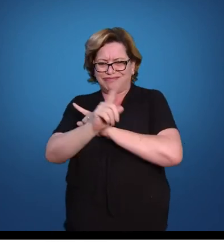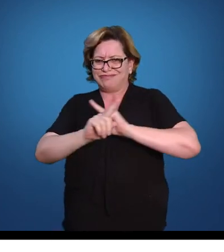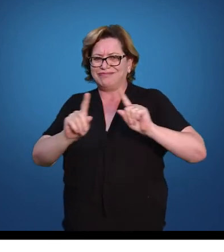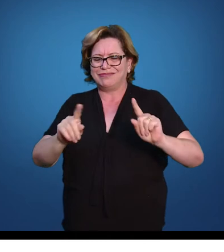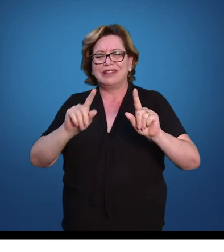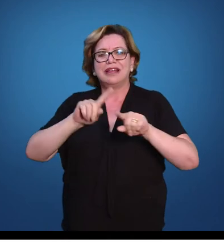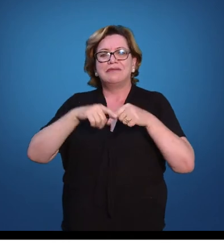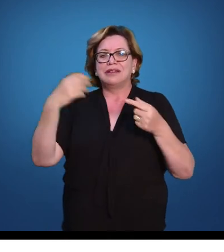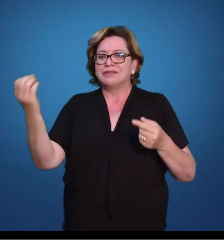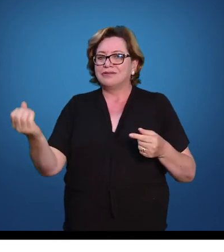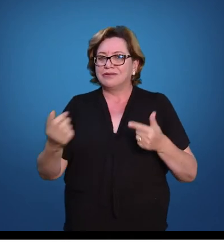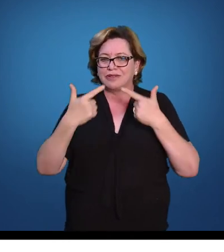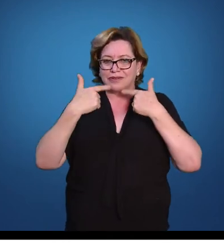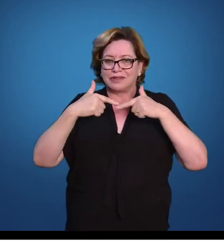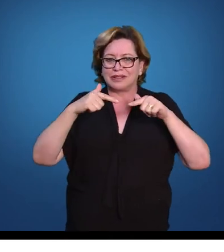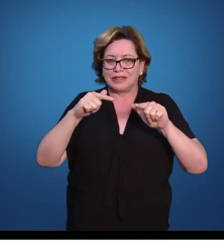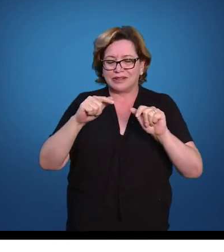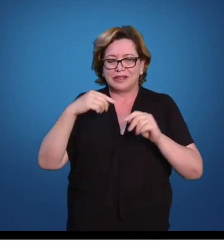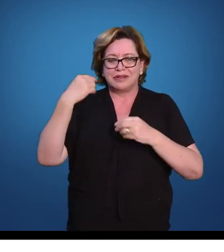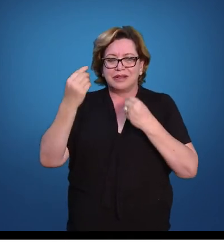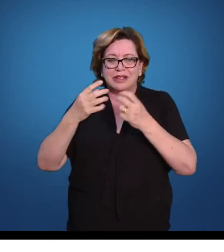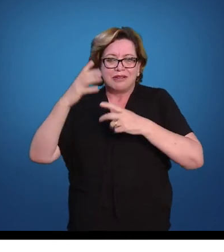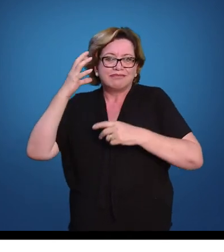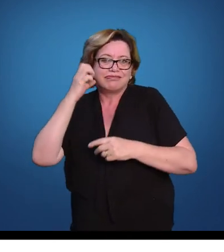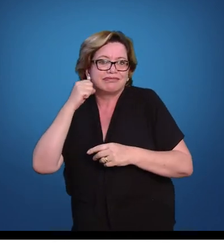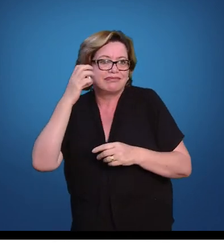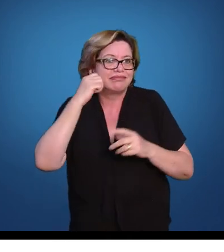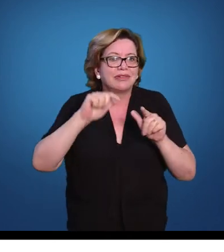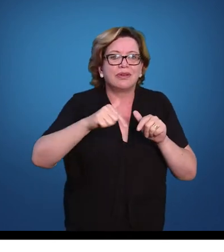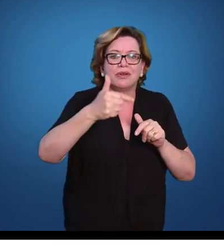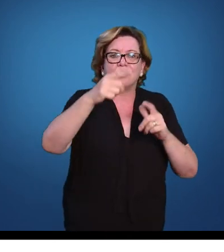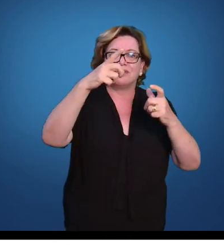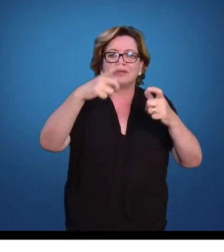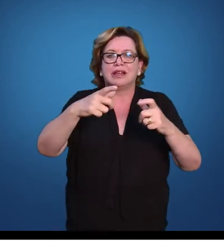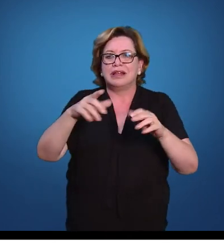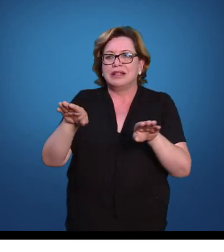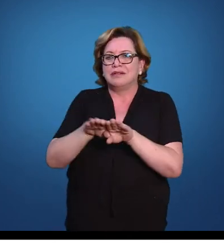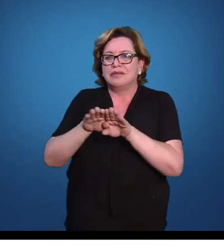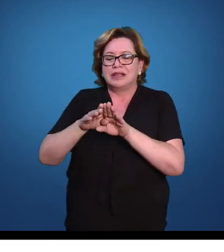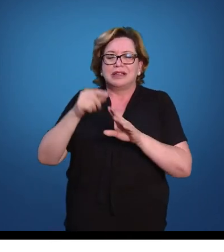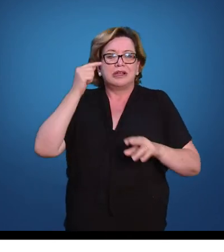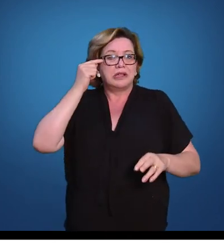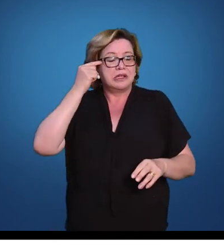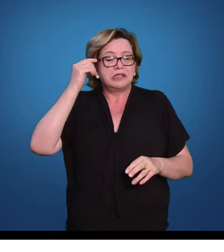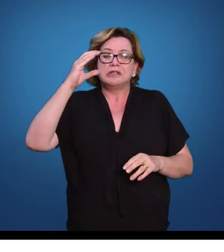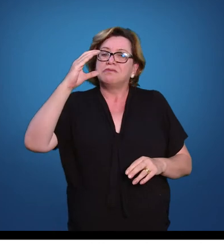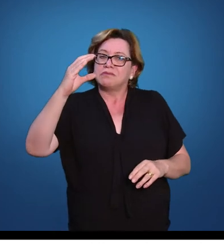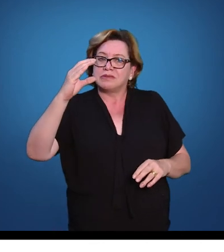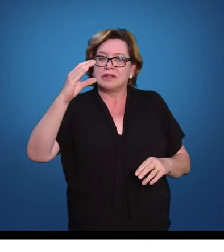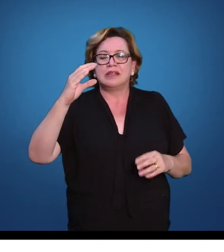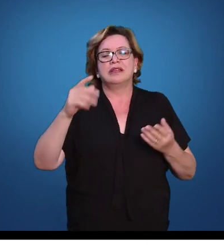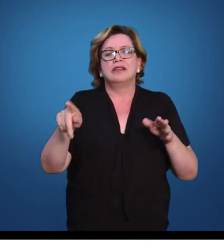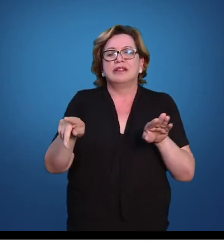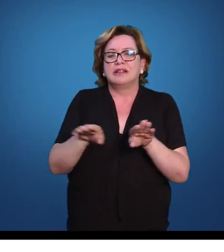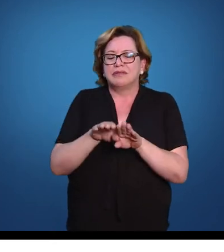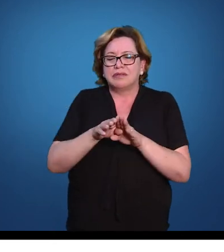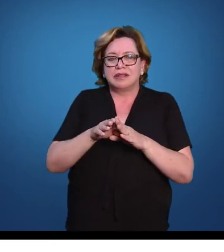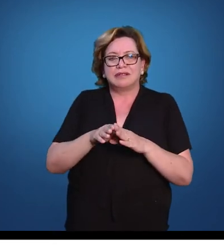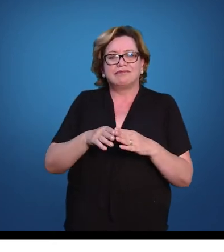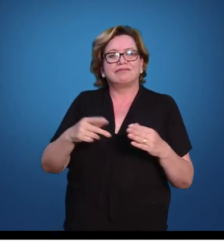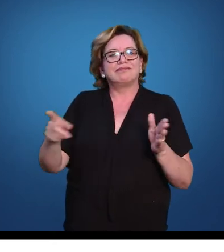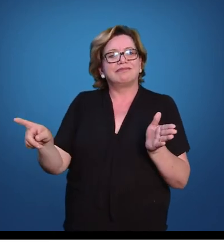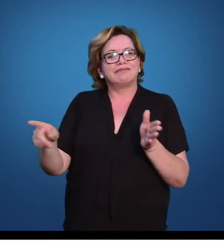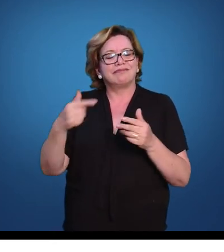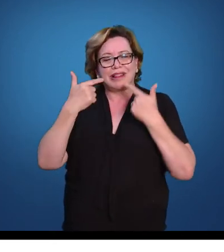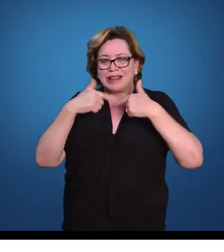com as novas línguas, a partir das novas conquistas. Então, o chinês, as línguas africanas, as línguas indígenas, inquietavam muitos